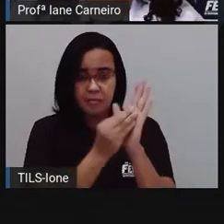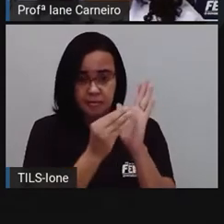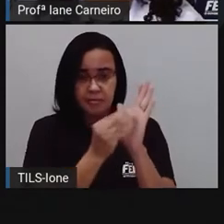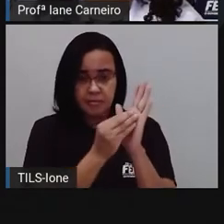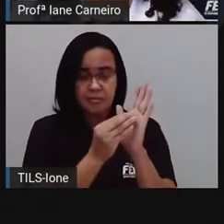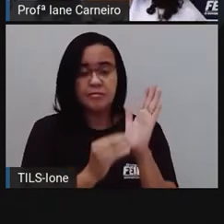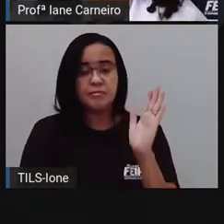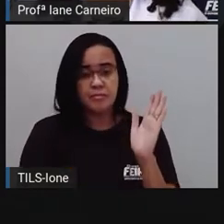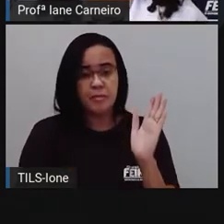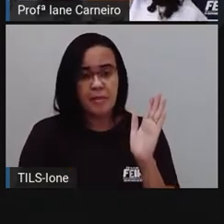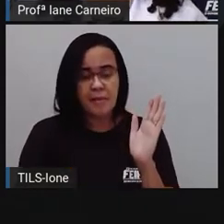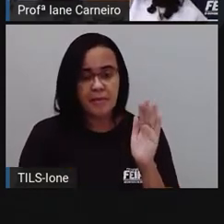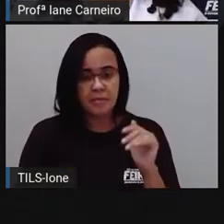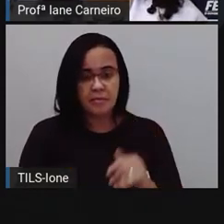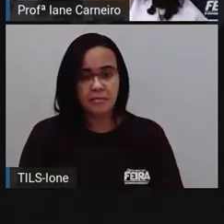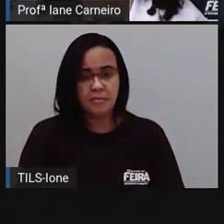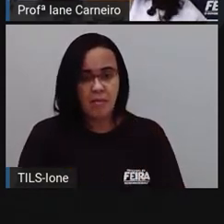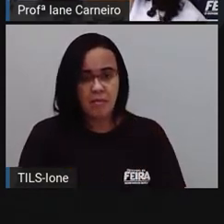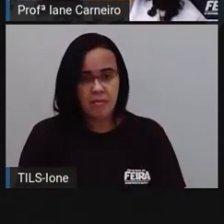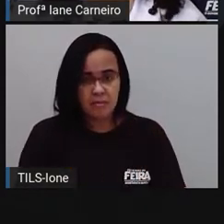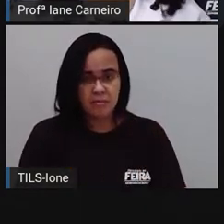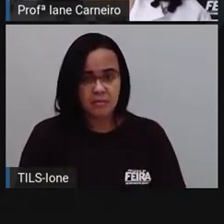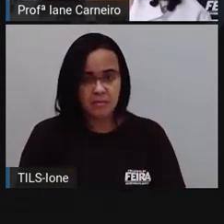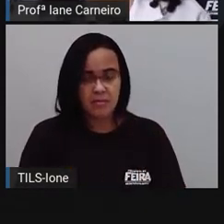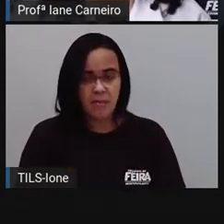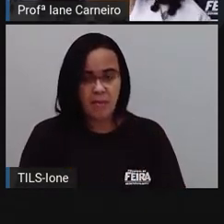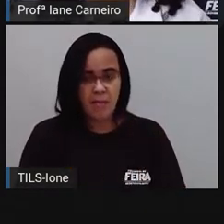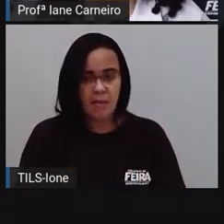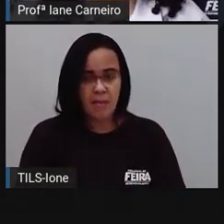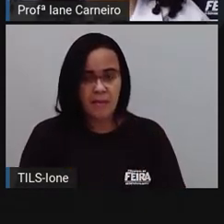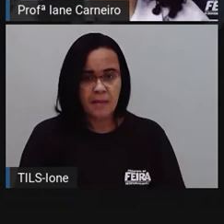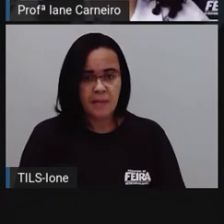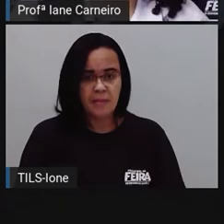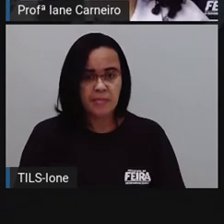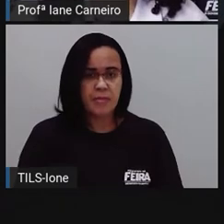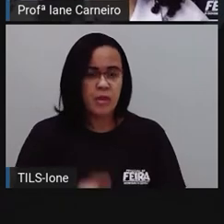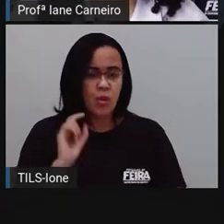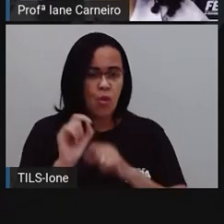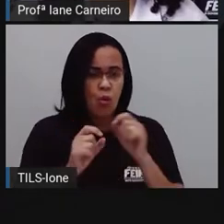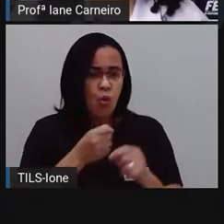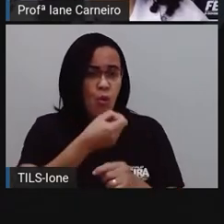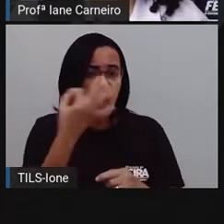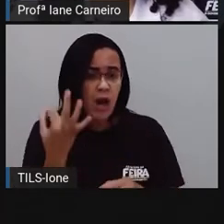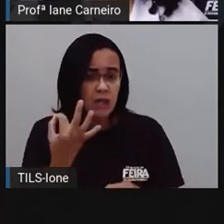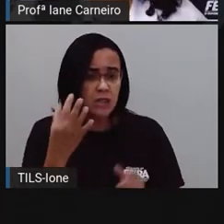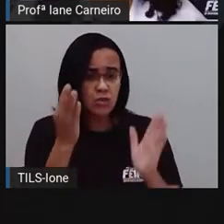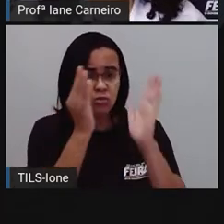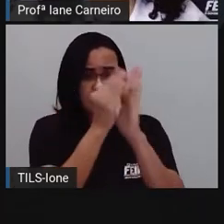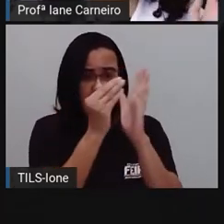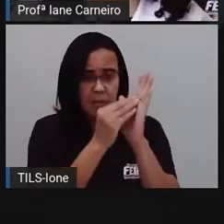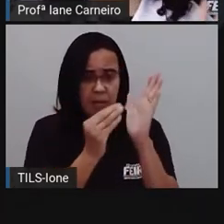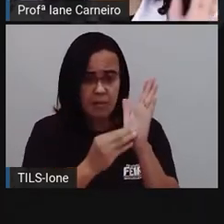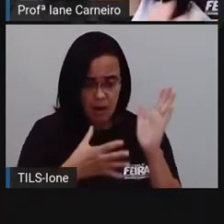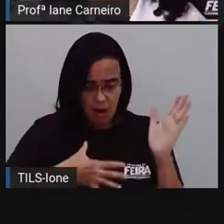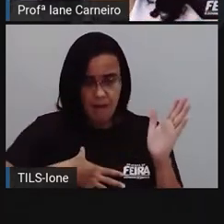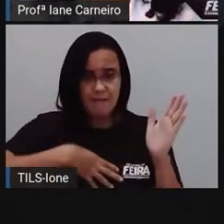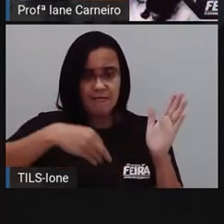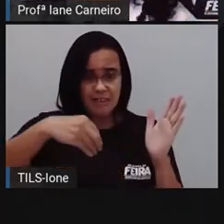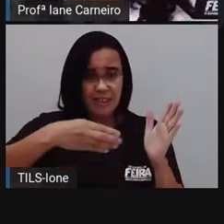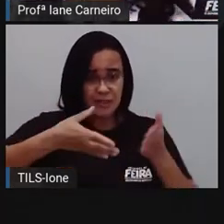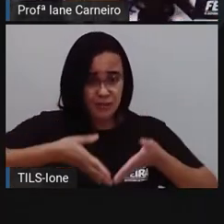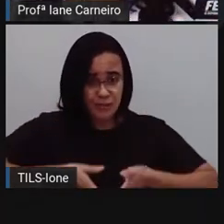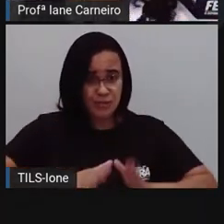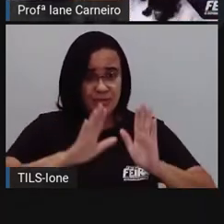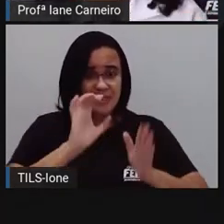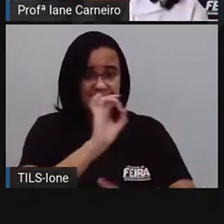da tabela, tá bom? Essas daqui são as unhas. E aqui, ó, tem a quantidade de filhotes que cada um deles